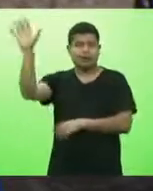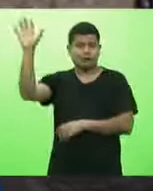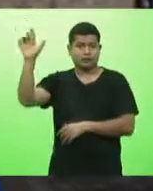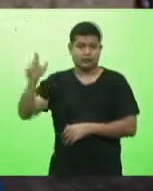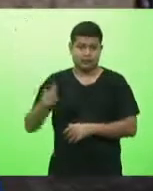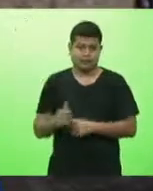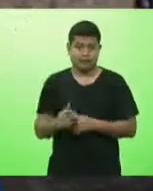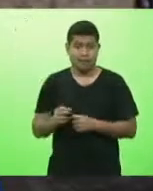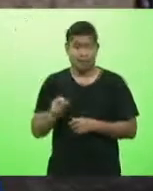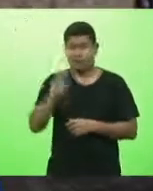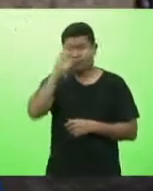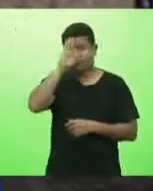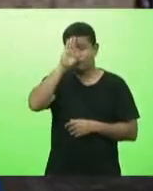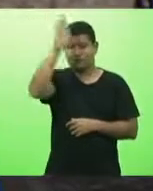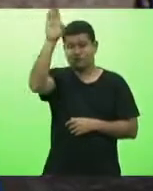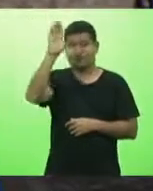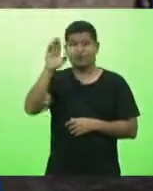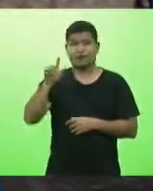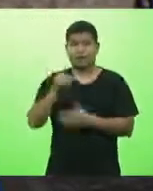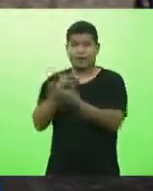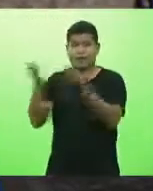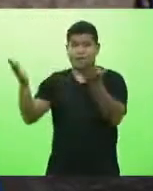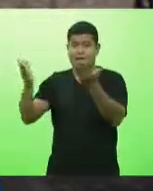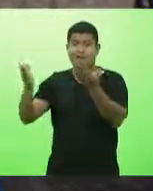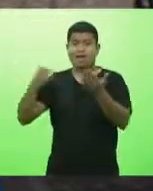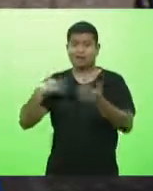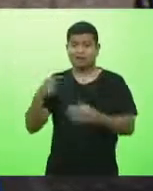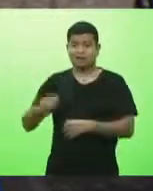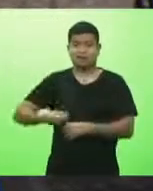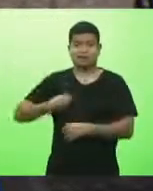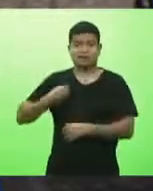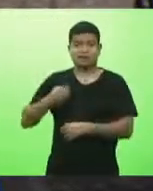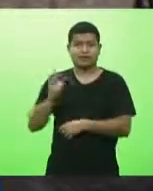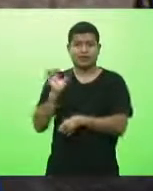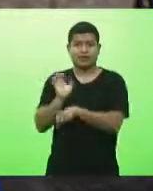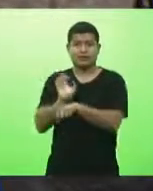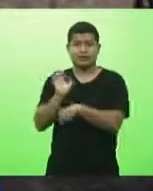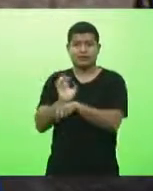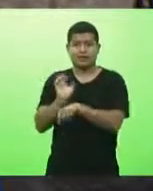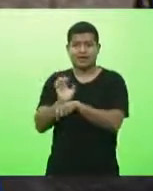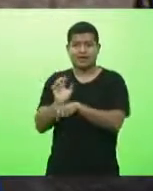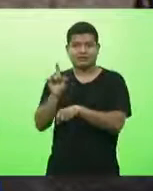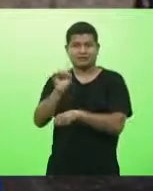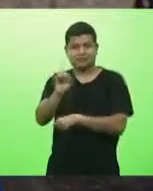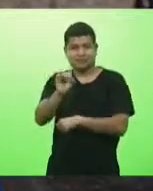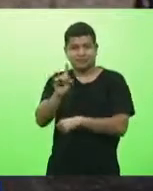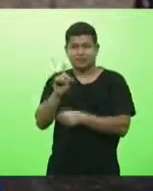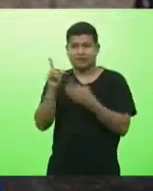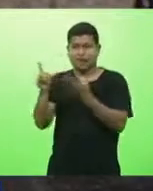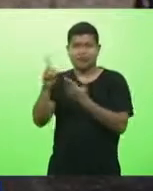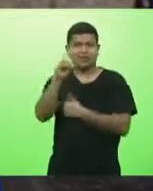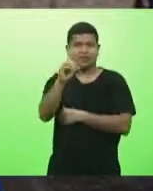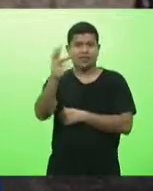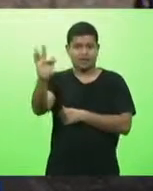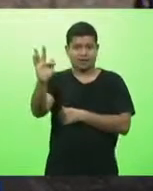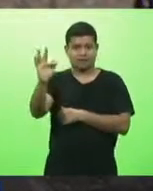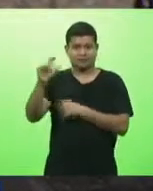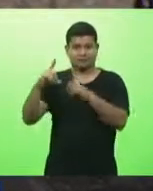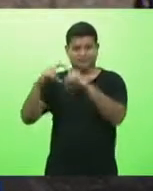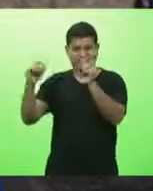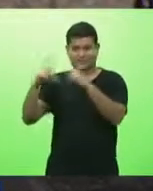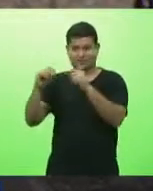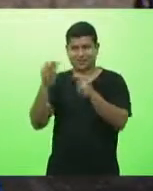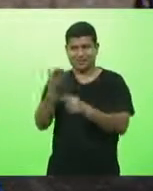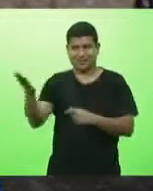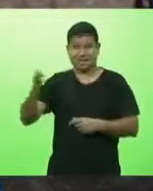aquela terra que vive de política e burocracia chamada Brasília nós temos que repensar isso e realmente ver se isso